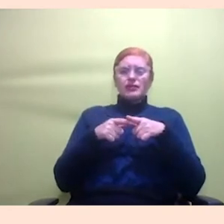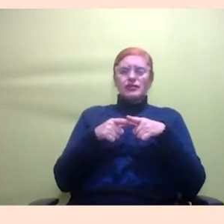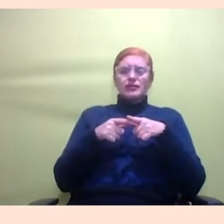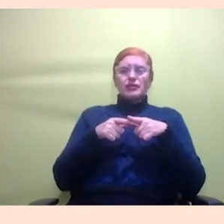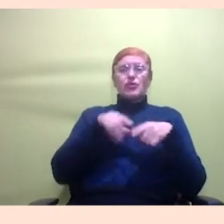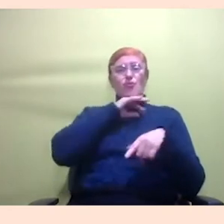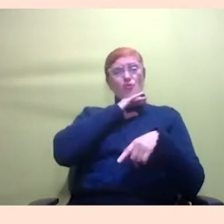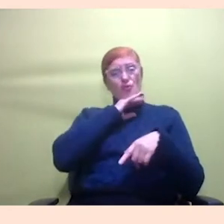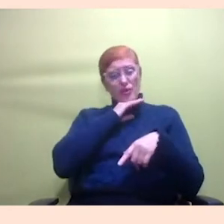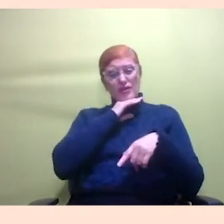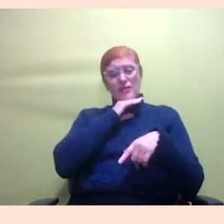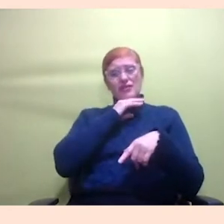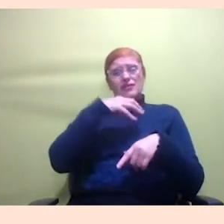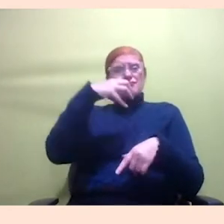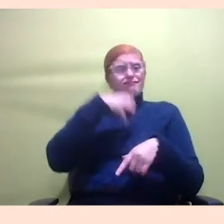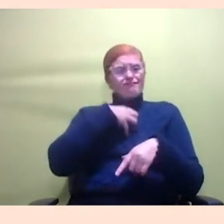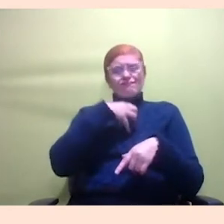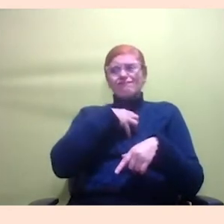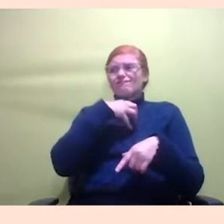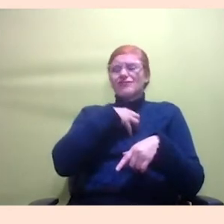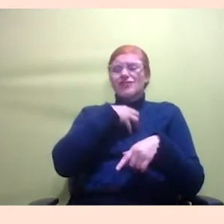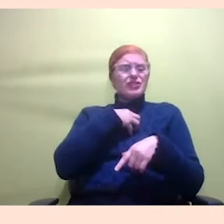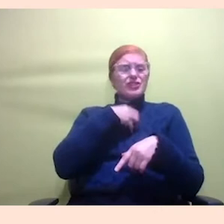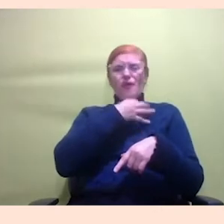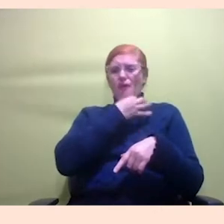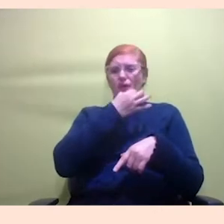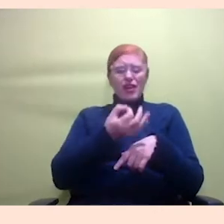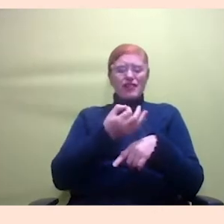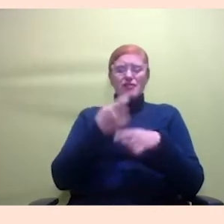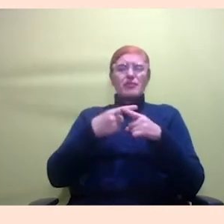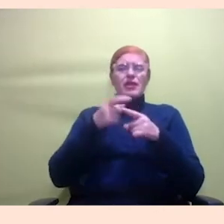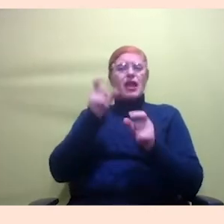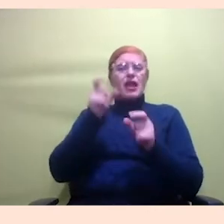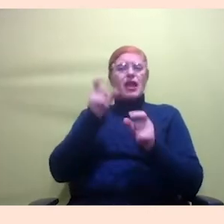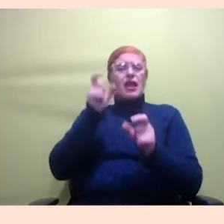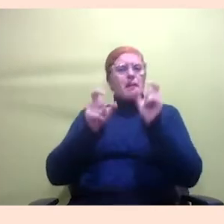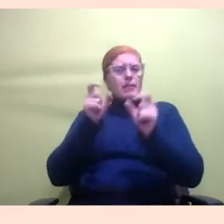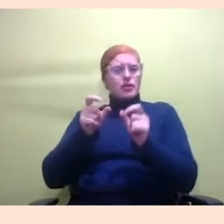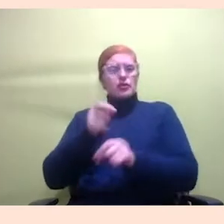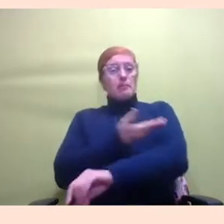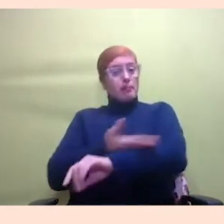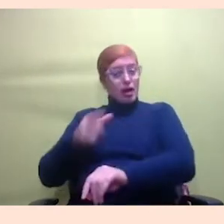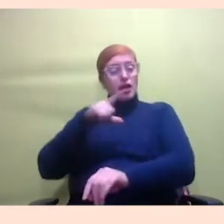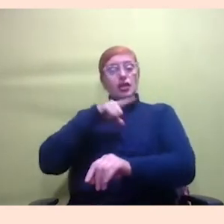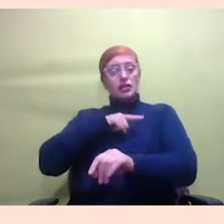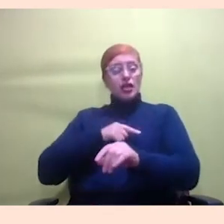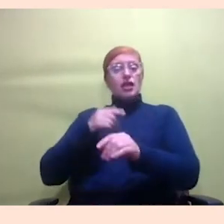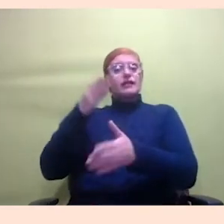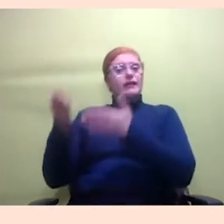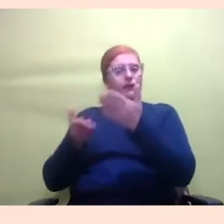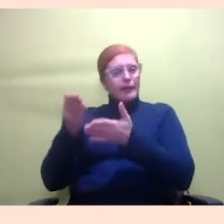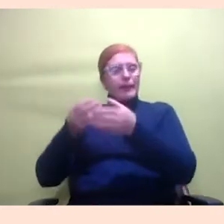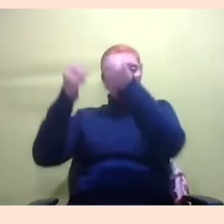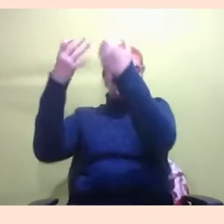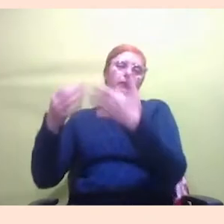sentir uma fraude quando pessoas brancas têm um tratamento completamente diferente se pega na mão explica desde o início